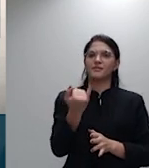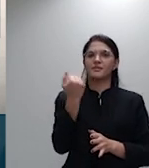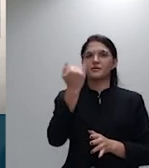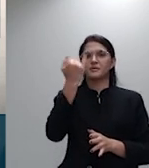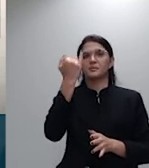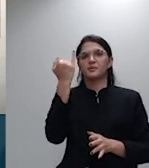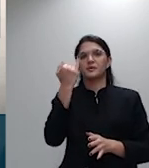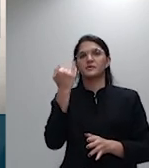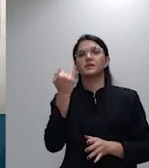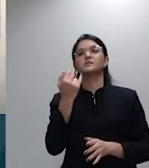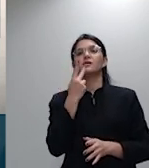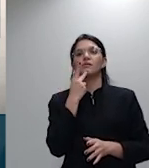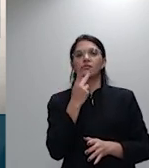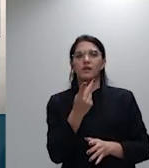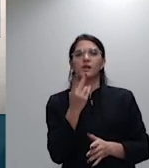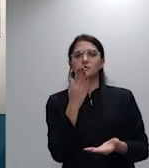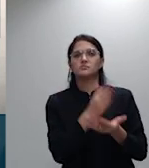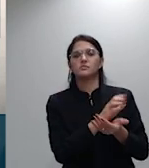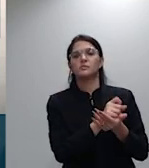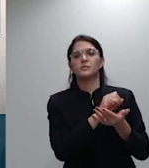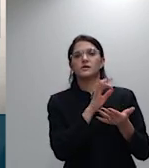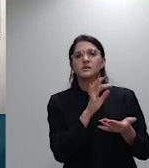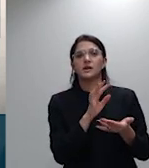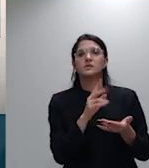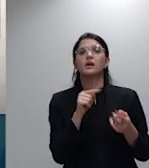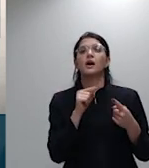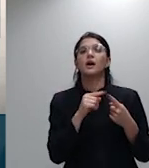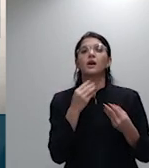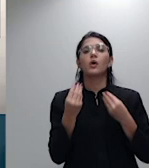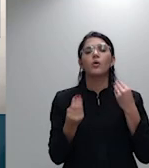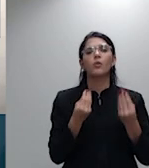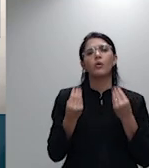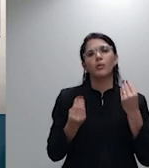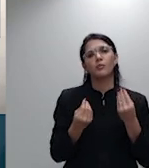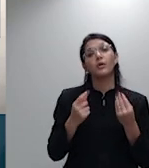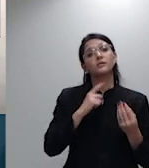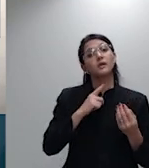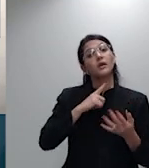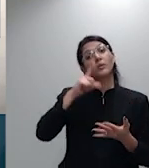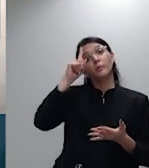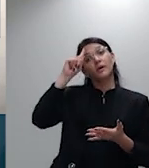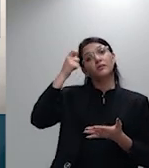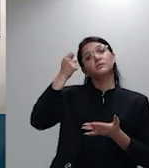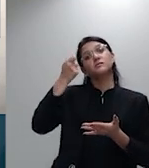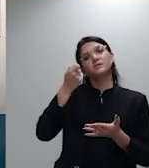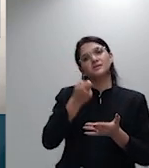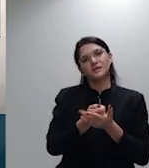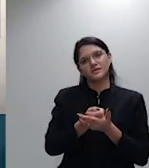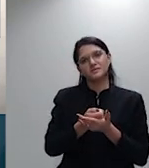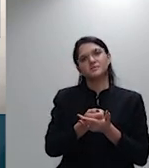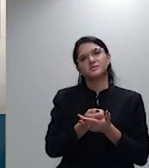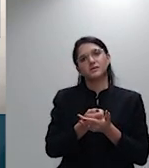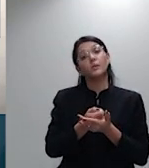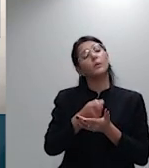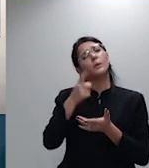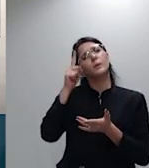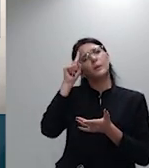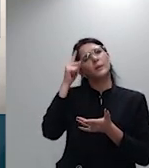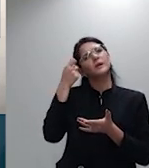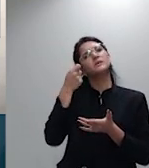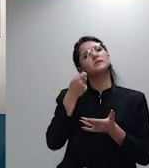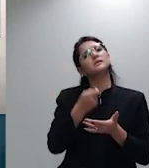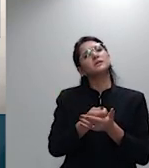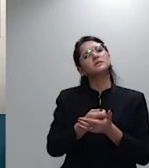que ela impugna uma decisão de mérito ou seja toda a decisão judicial que faça